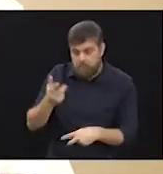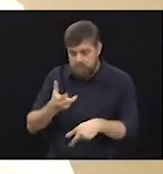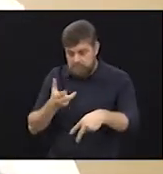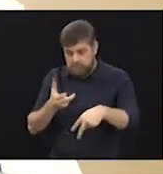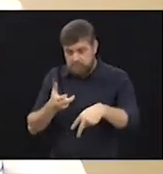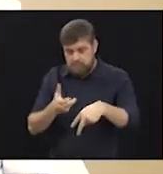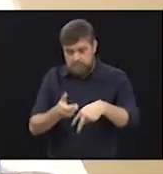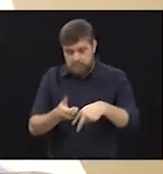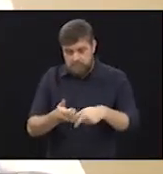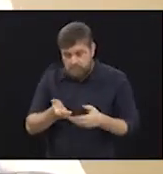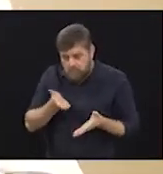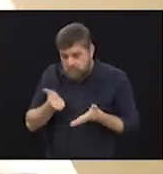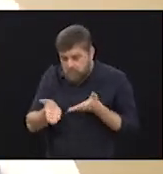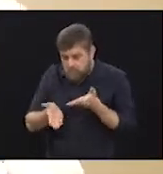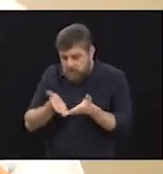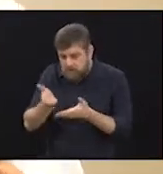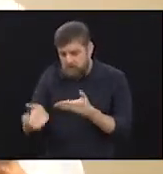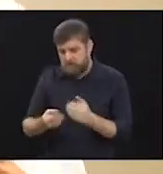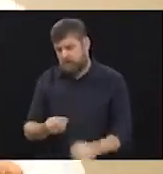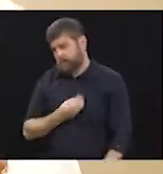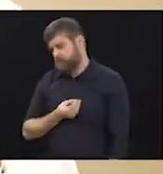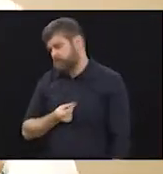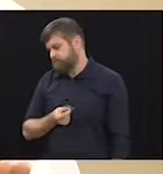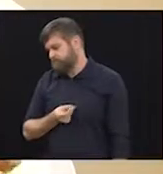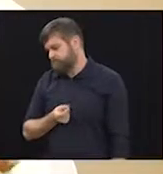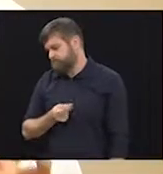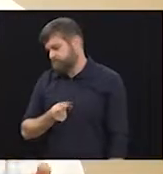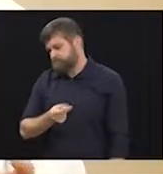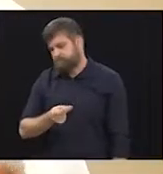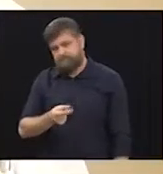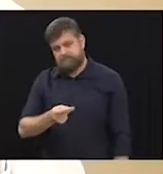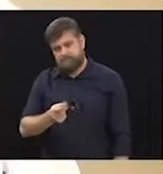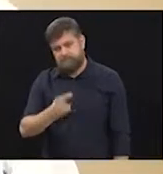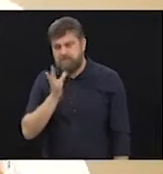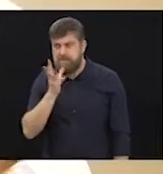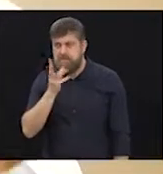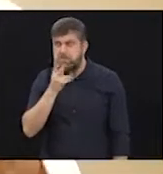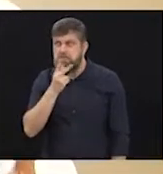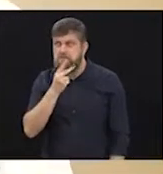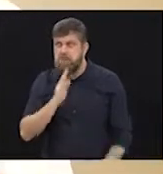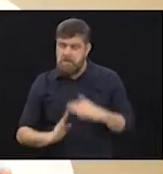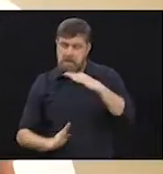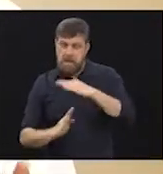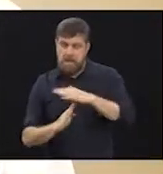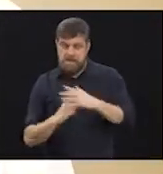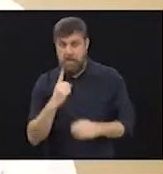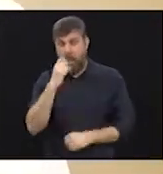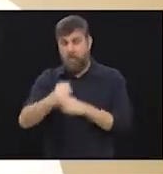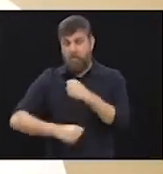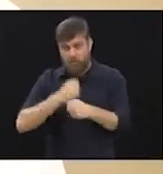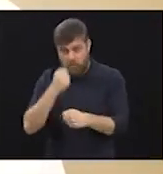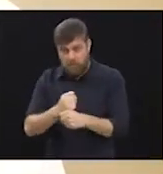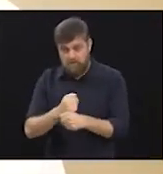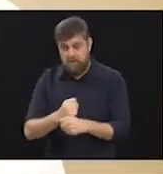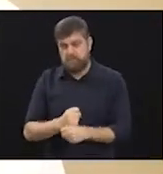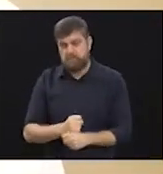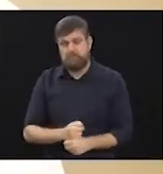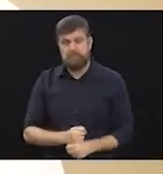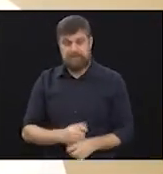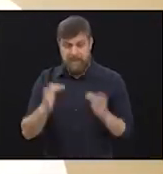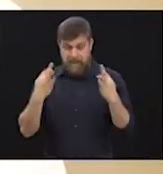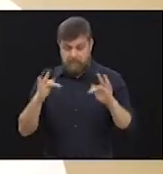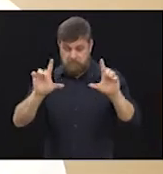para um tratamento mais crônico, que tem uma duração um pouquinho maior de 6 a 12 meses, que ajudam a aliviar os sintomas